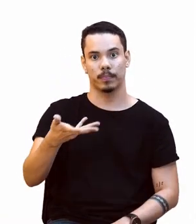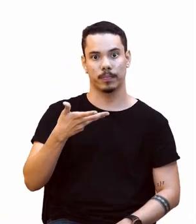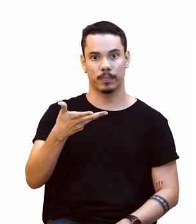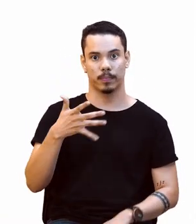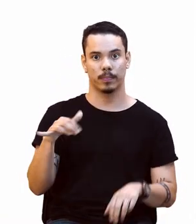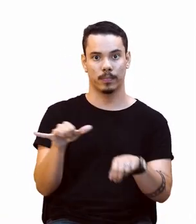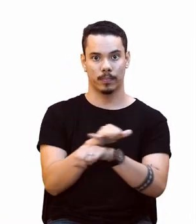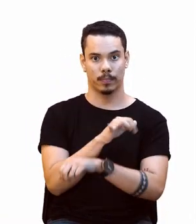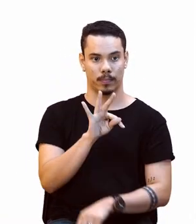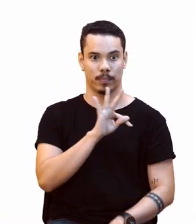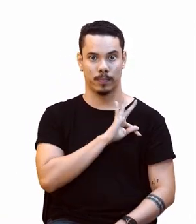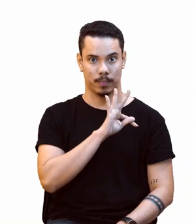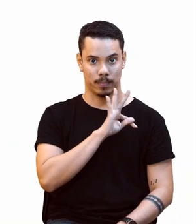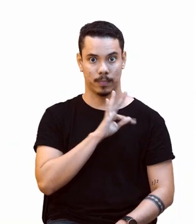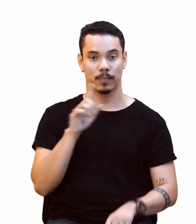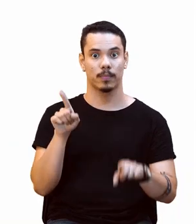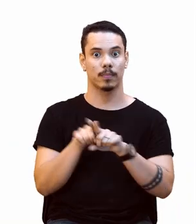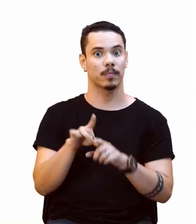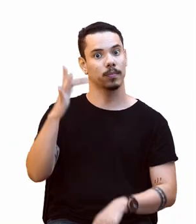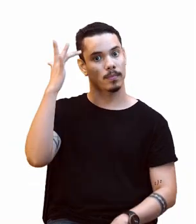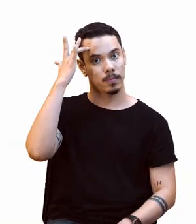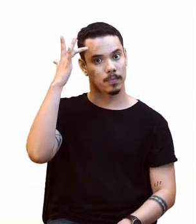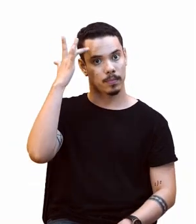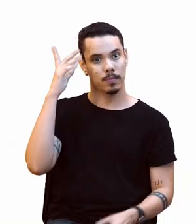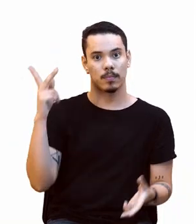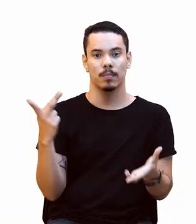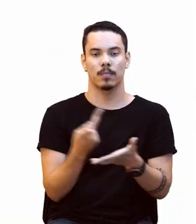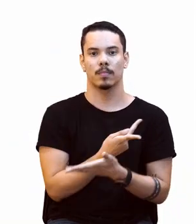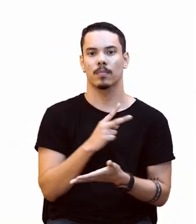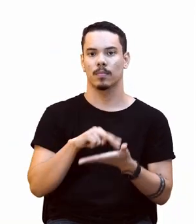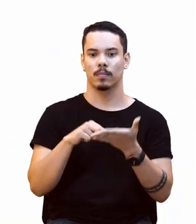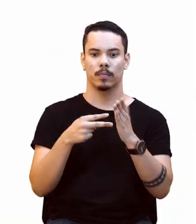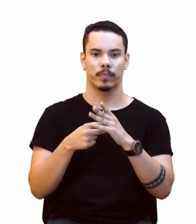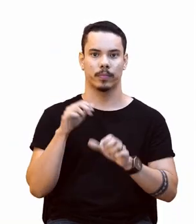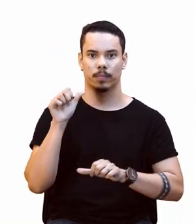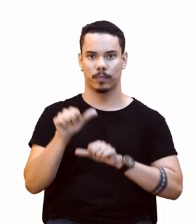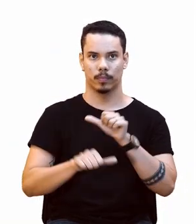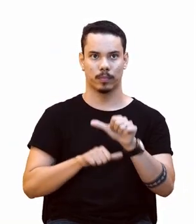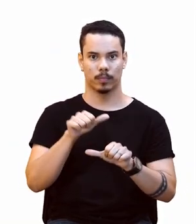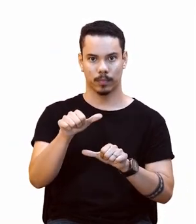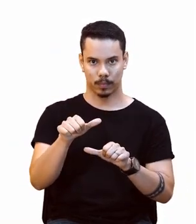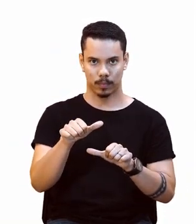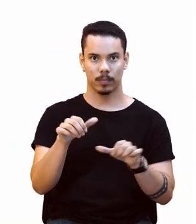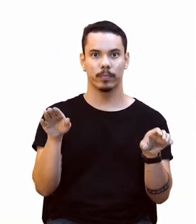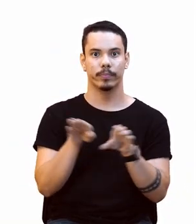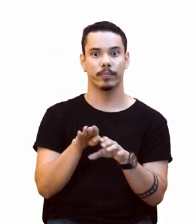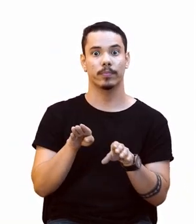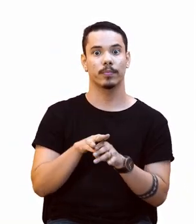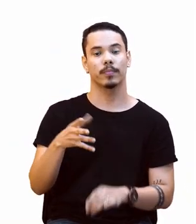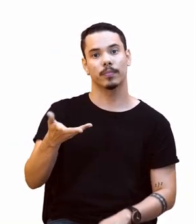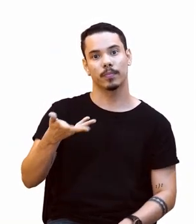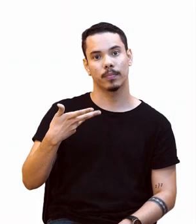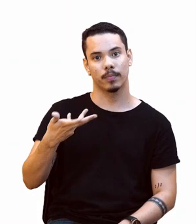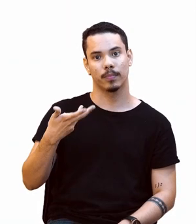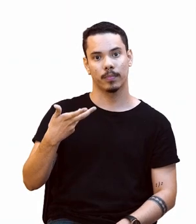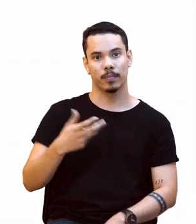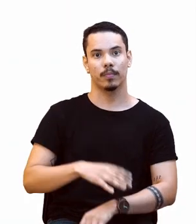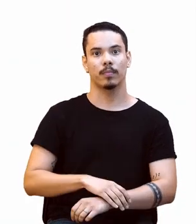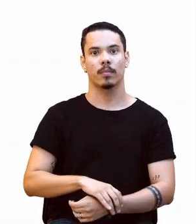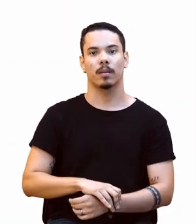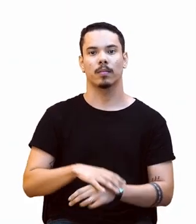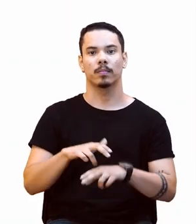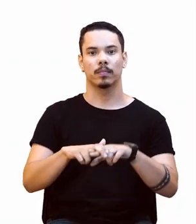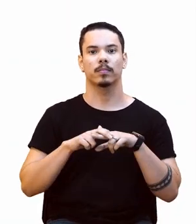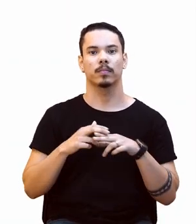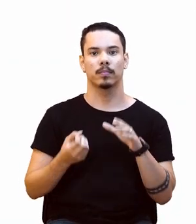e de racionalidade humana imprime mudanças significativas. e aceleradas, de tal ordem que cria o